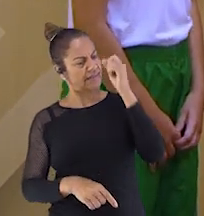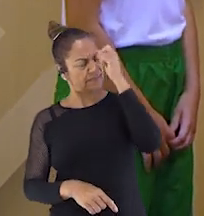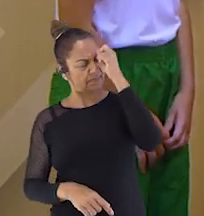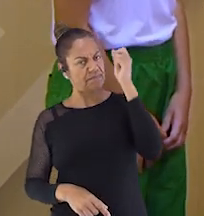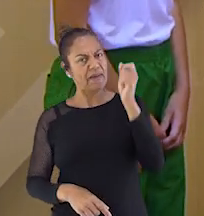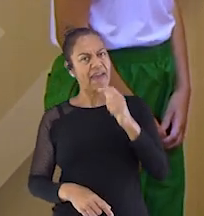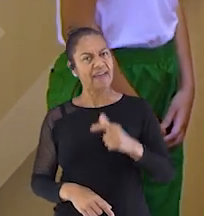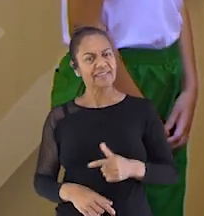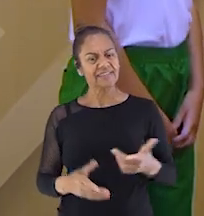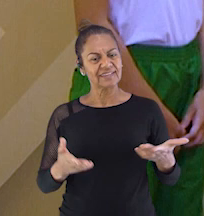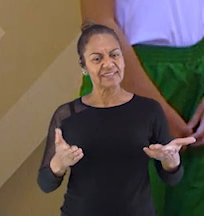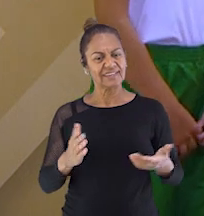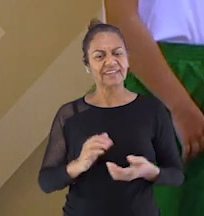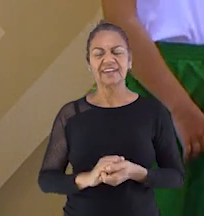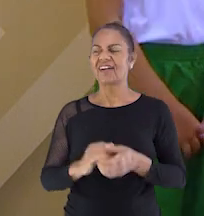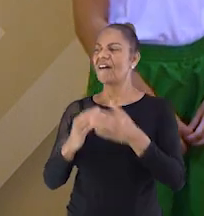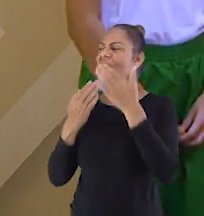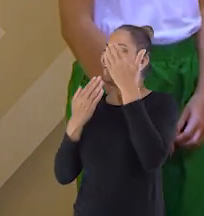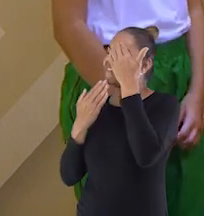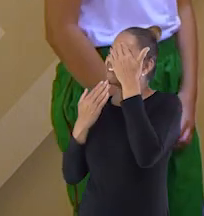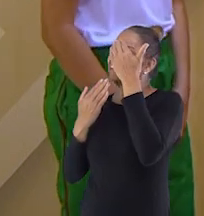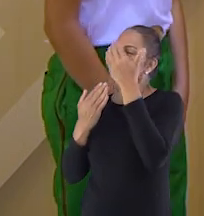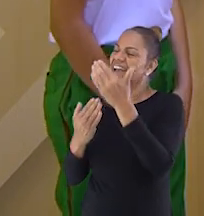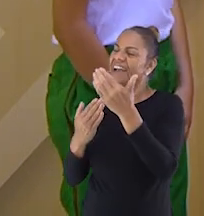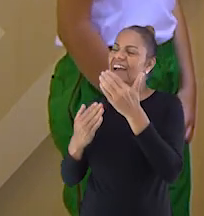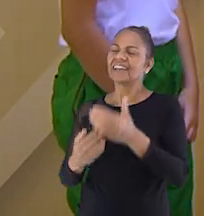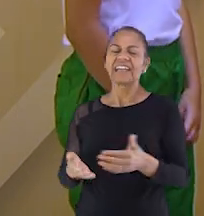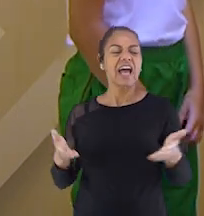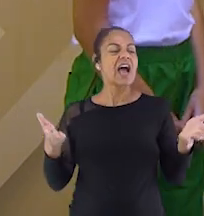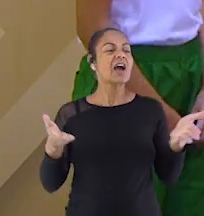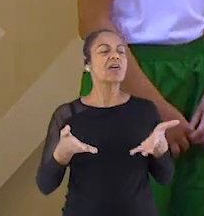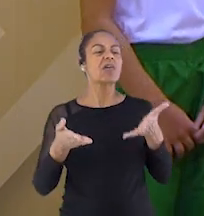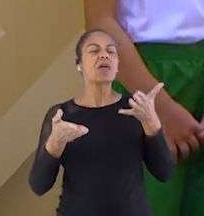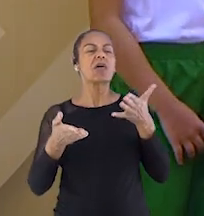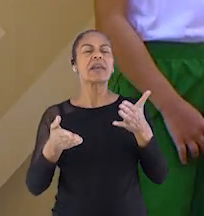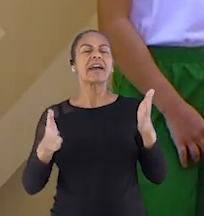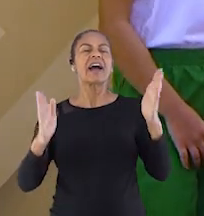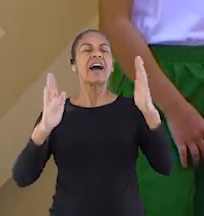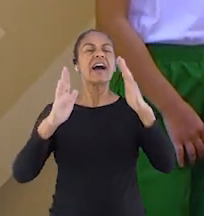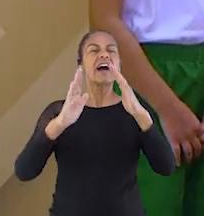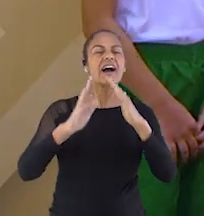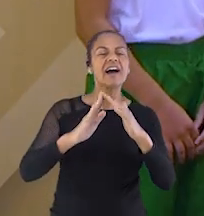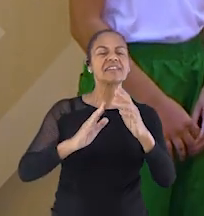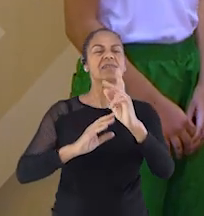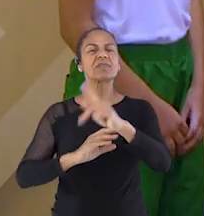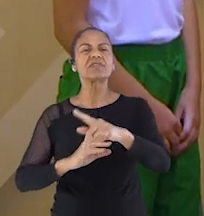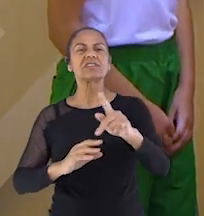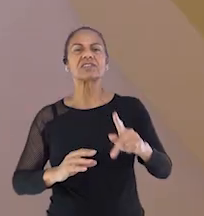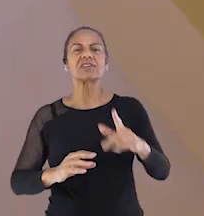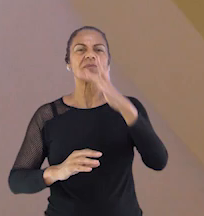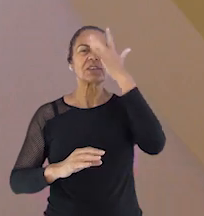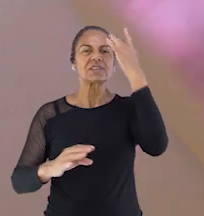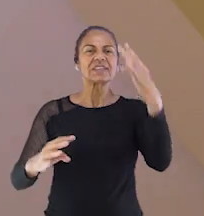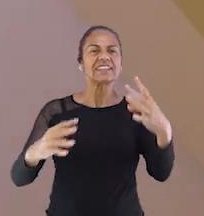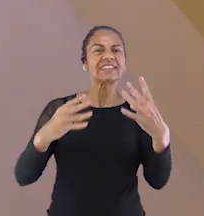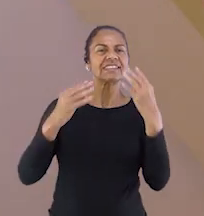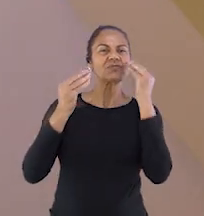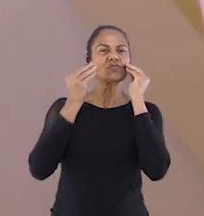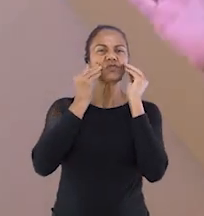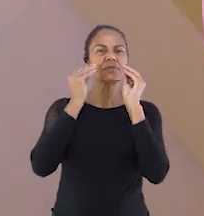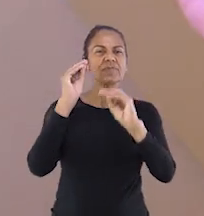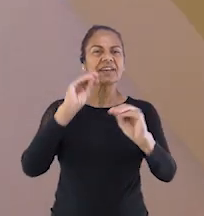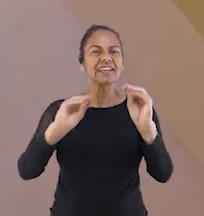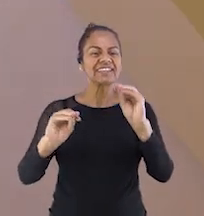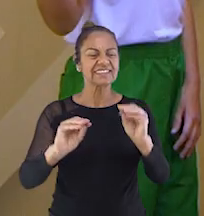muito esperta, tá? Obrigada! Manda um beijo, pessoal de casa, pra sua professora. Beijo,